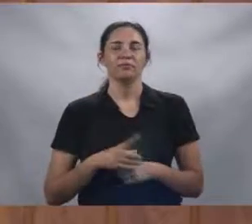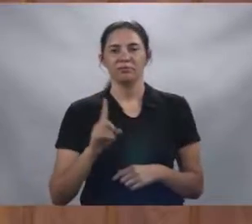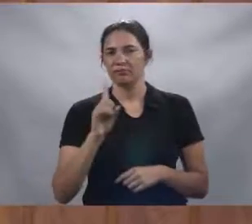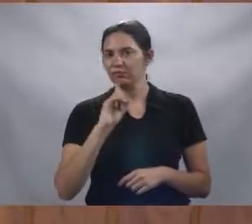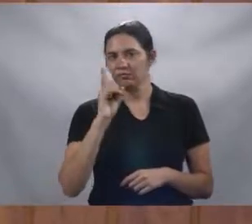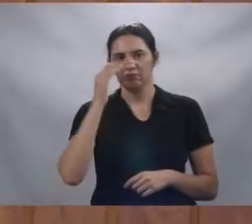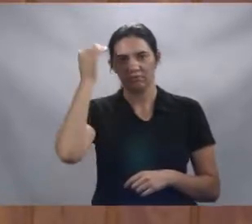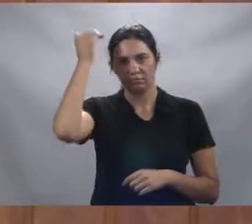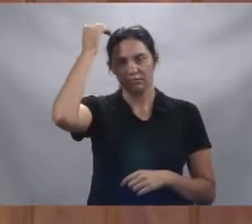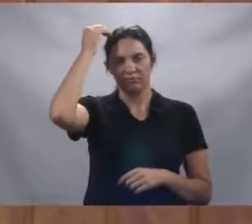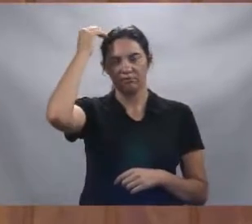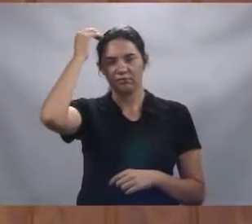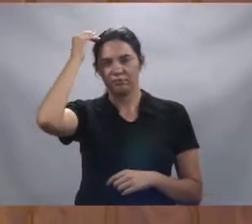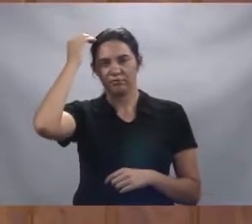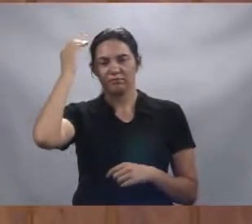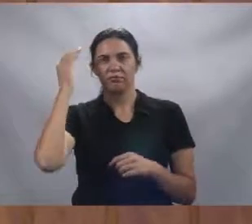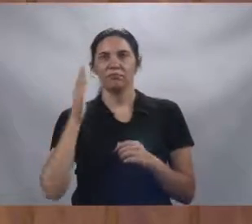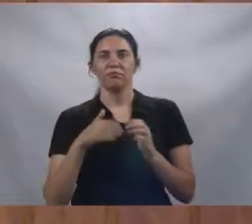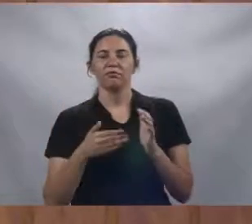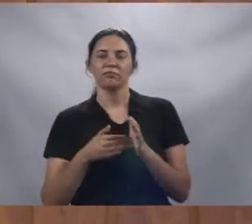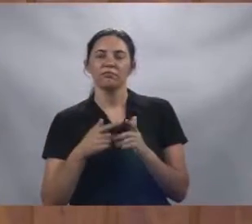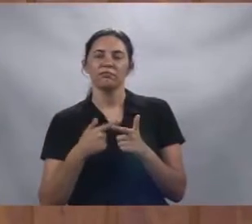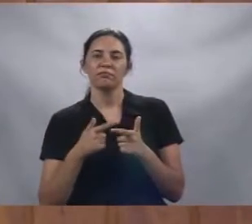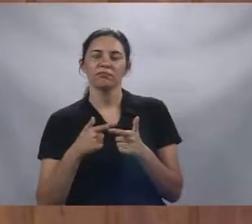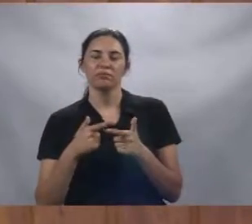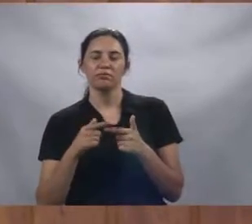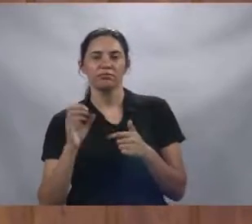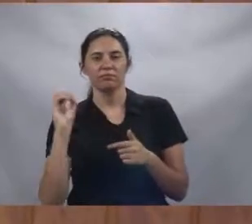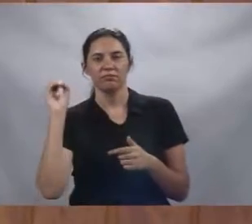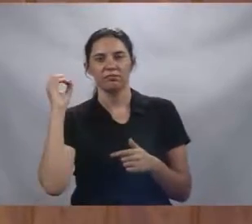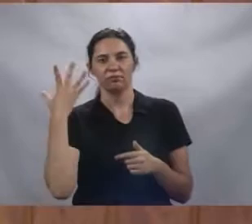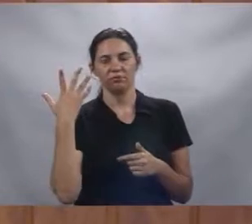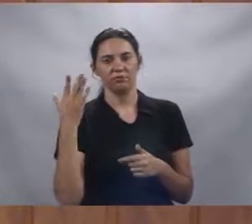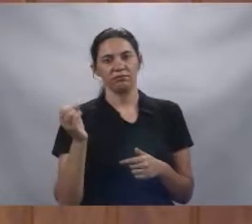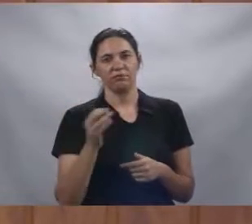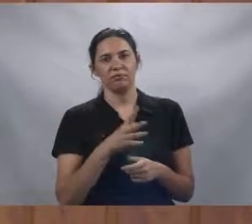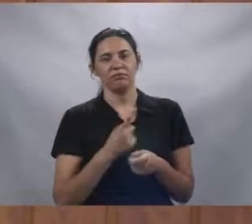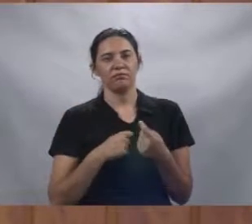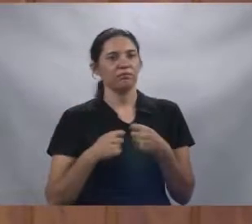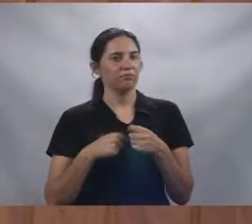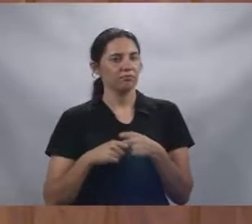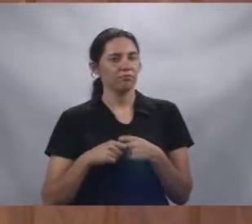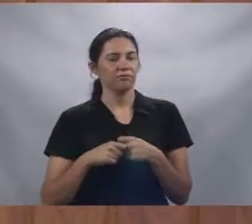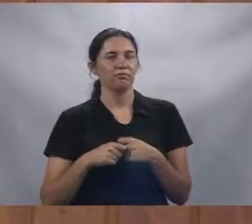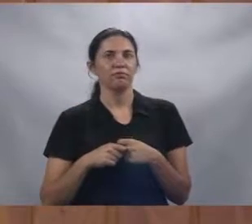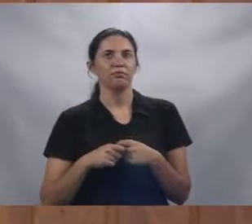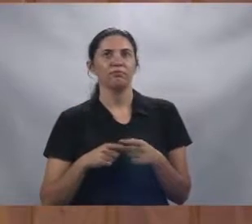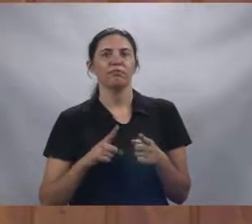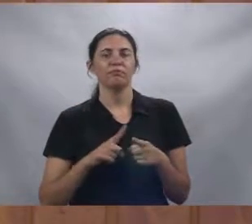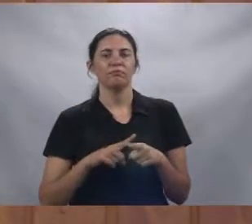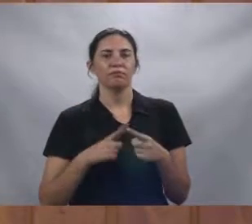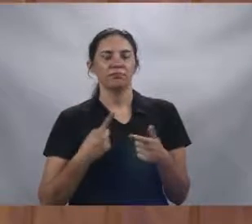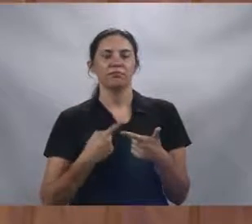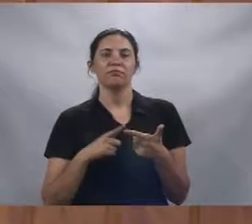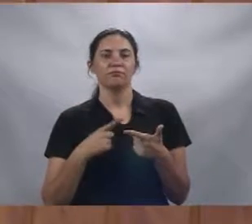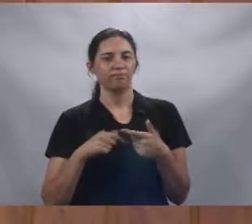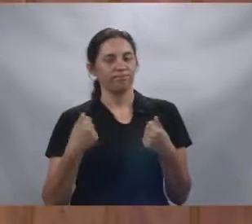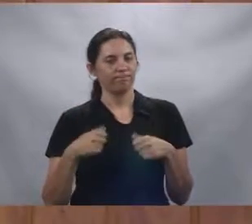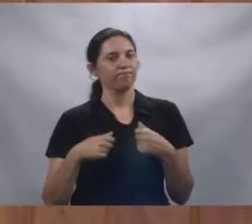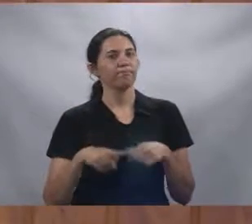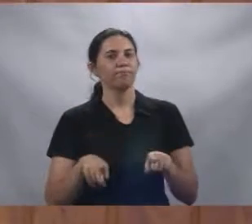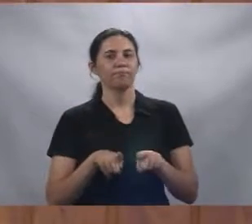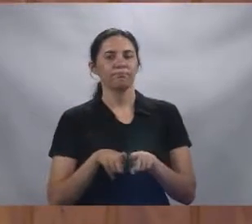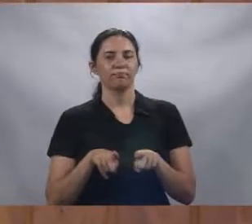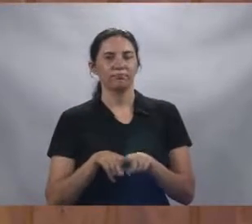todo esse problema que vem acontecendo com o cemitério à nova administração. Mas que esse problema também tem que ser resolvido.